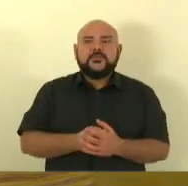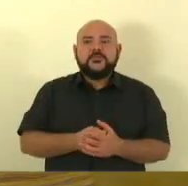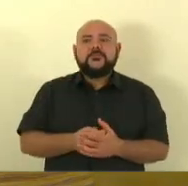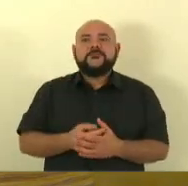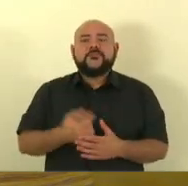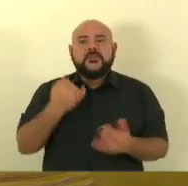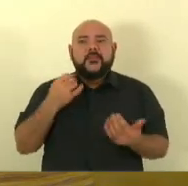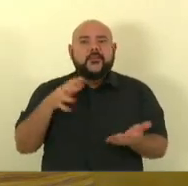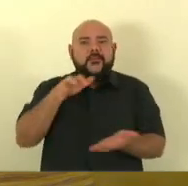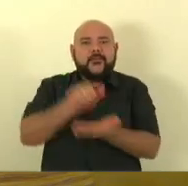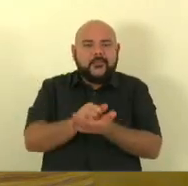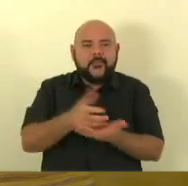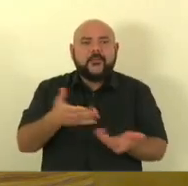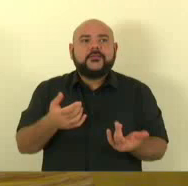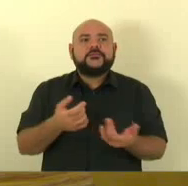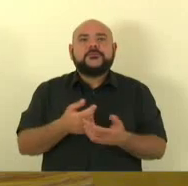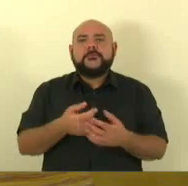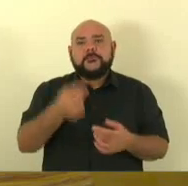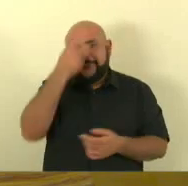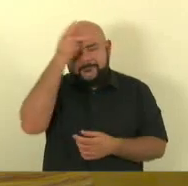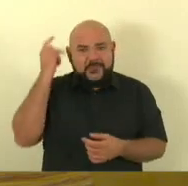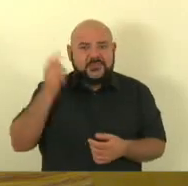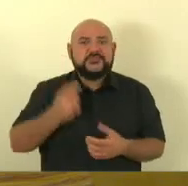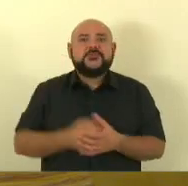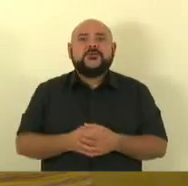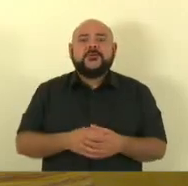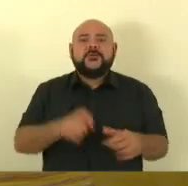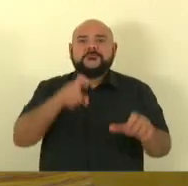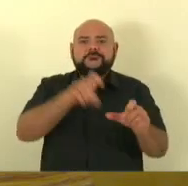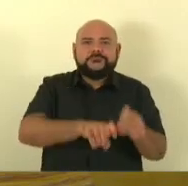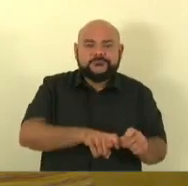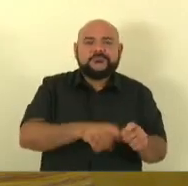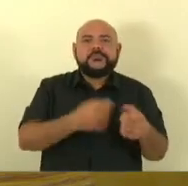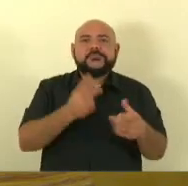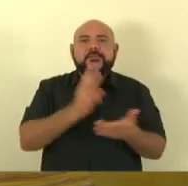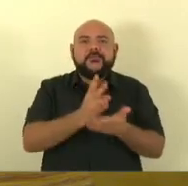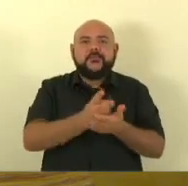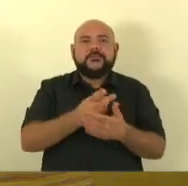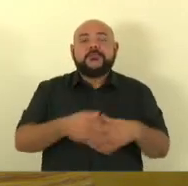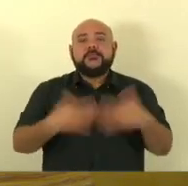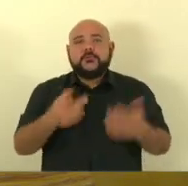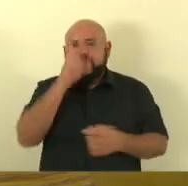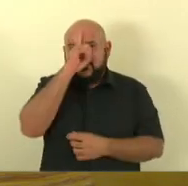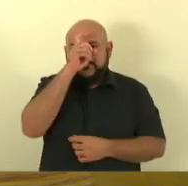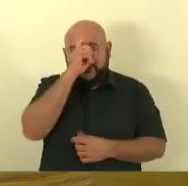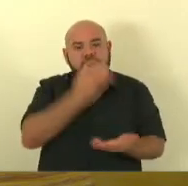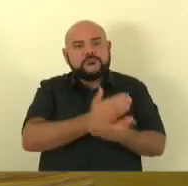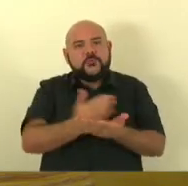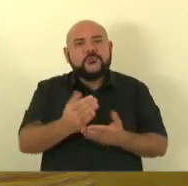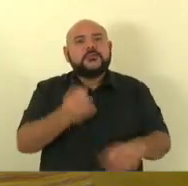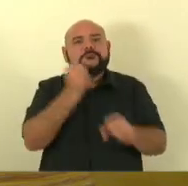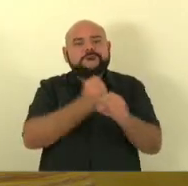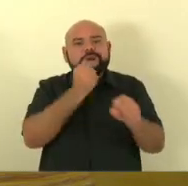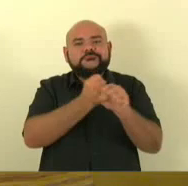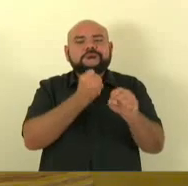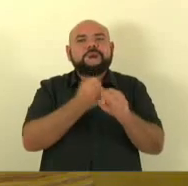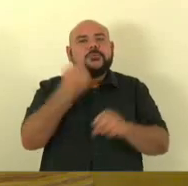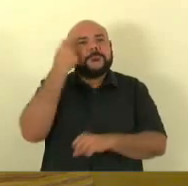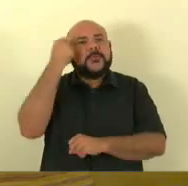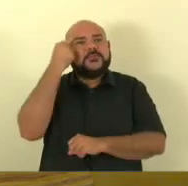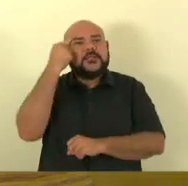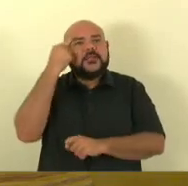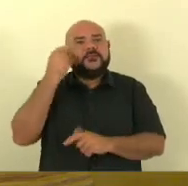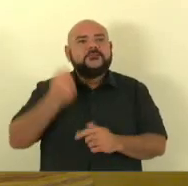pensionistas, dependentes, e que esse hospital, no início da sua construção, quando pensaram